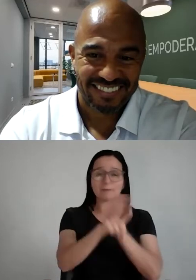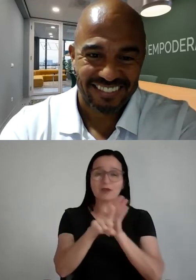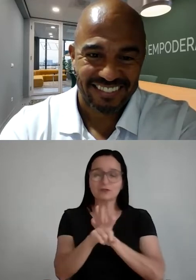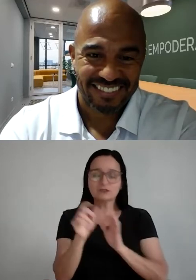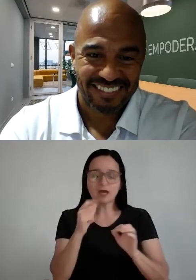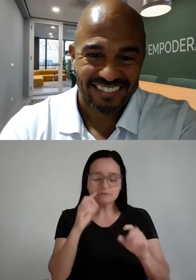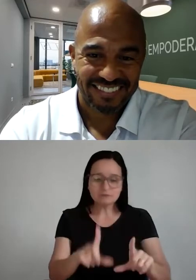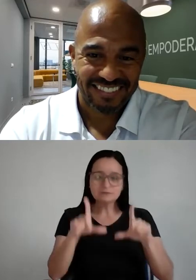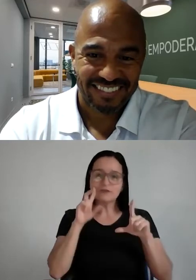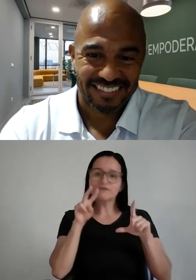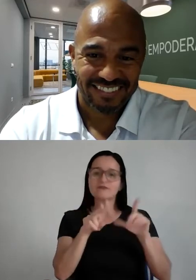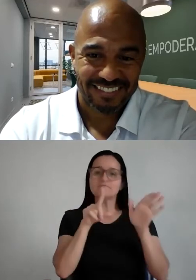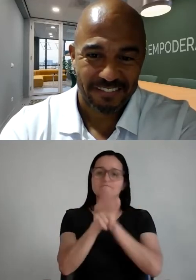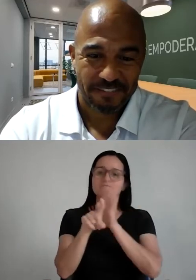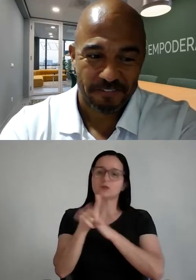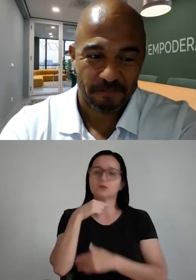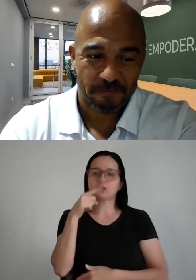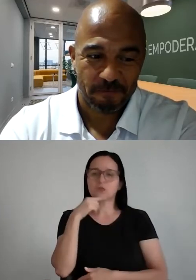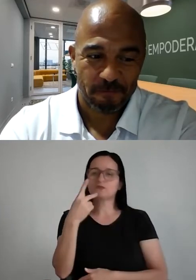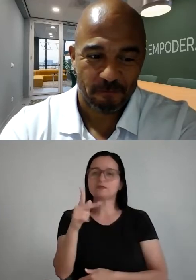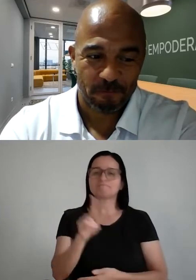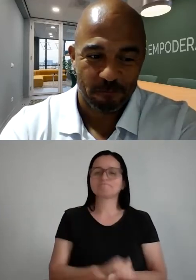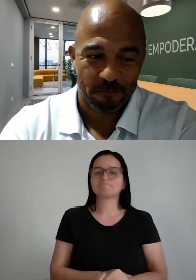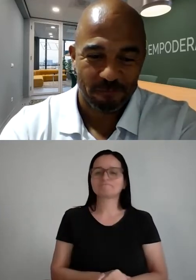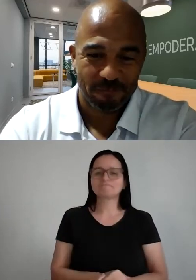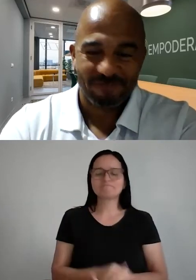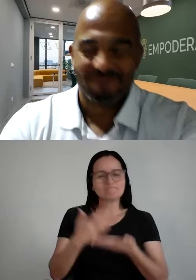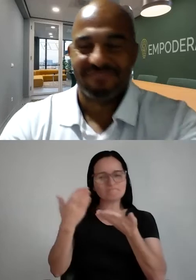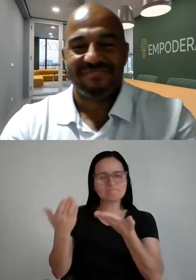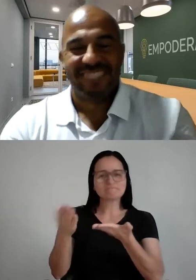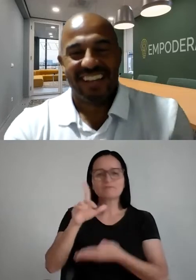controlar melhor aqui as dúvidas de vocês. Ok? Leizeira é com você.